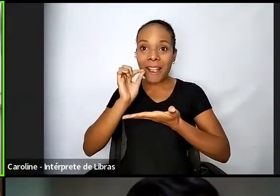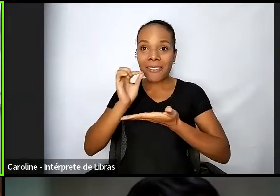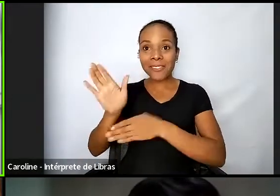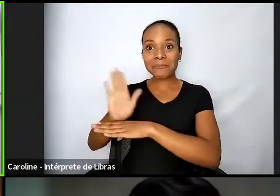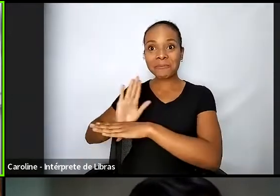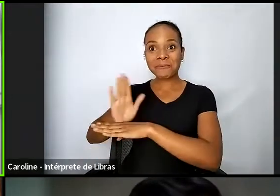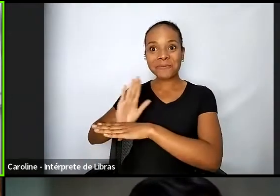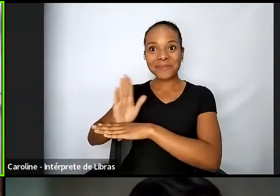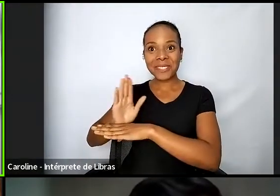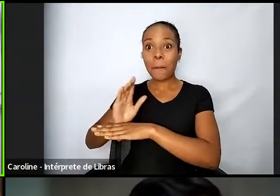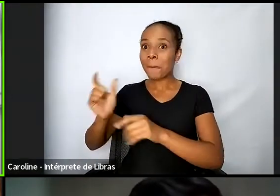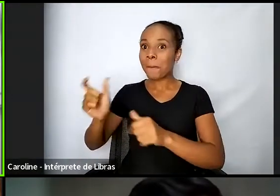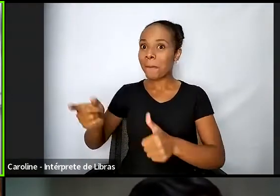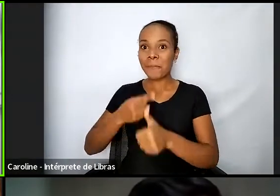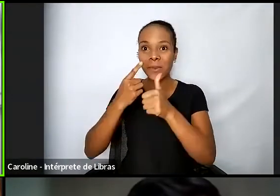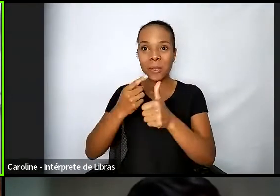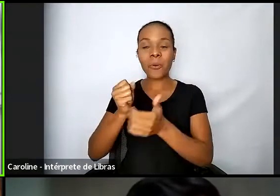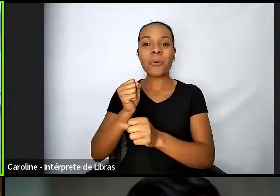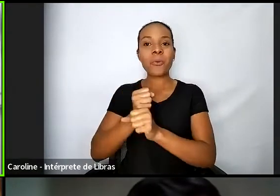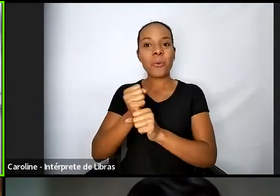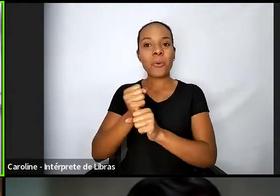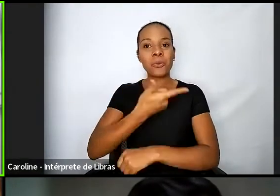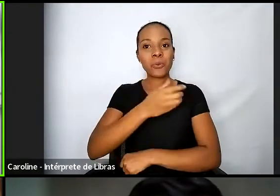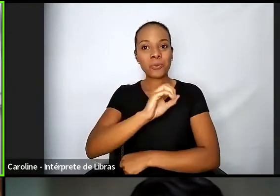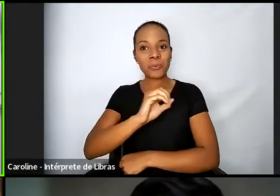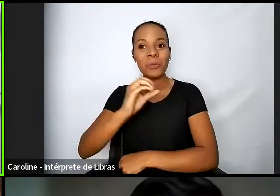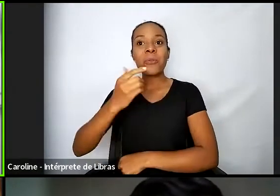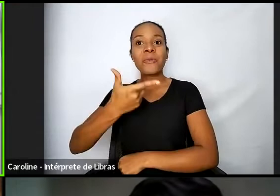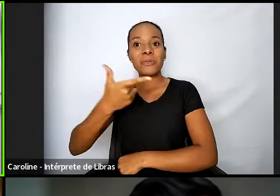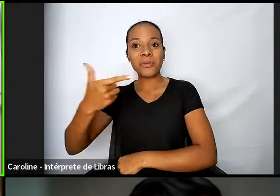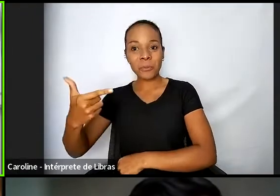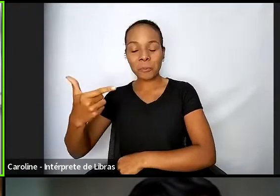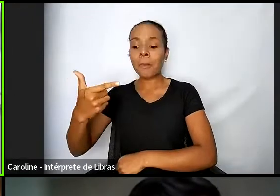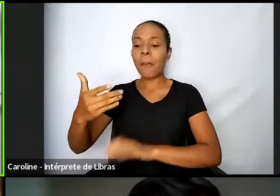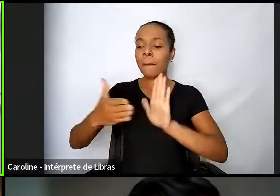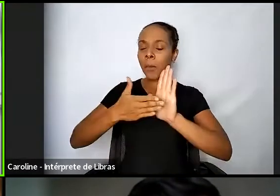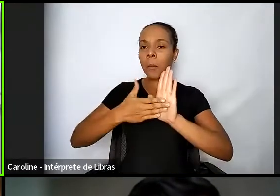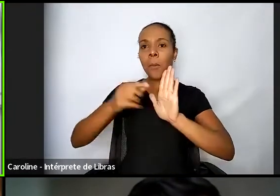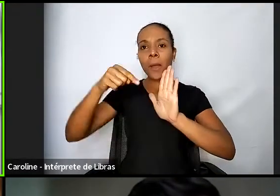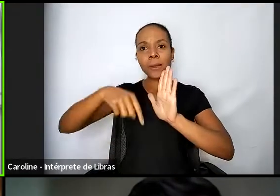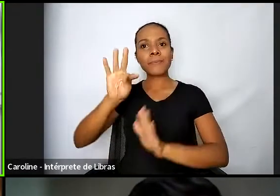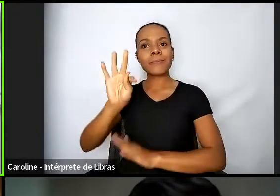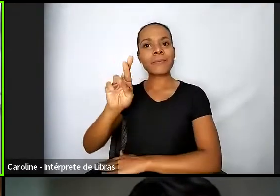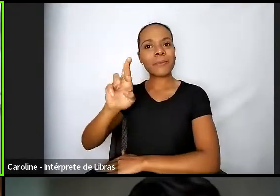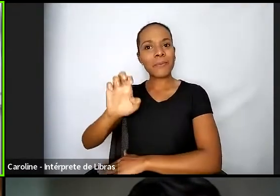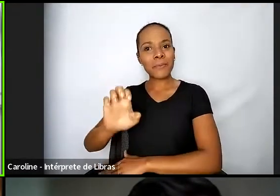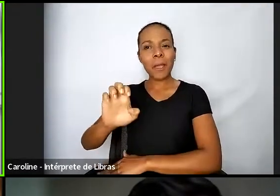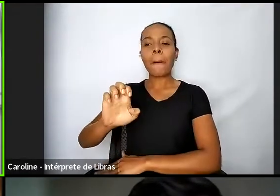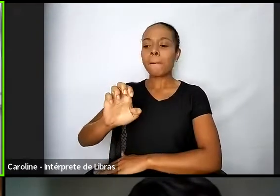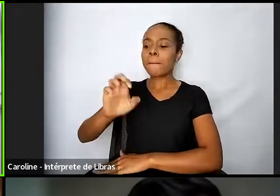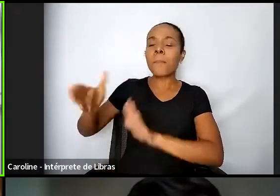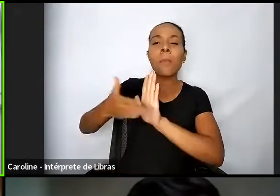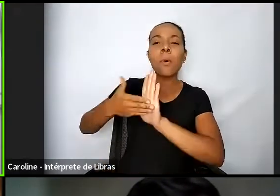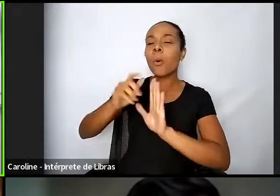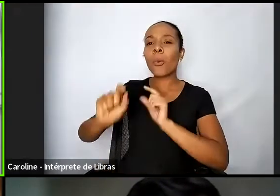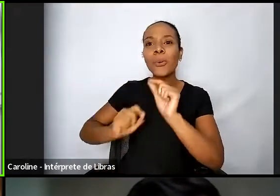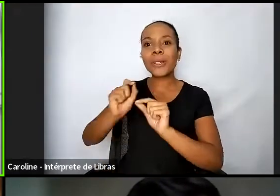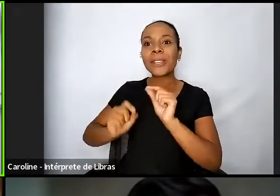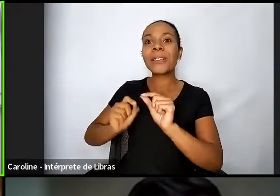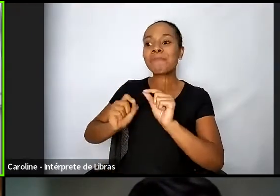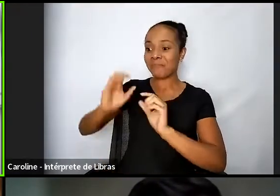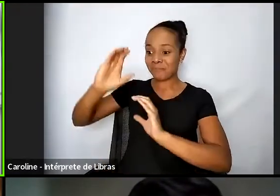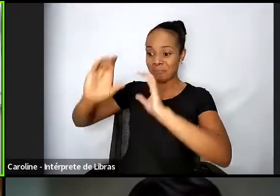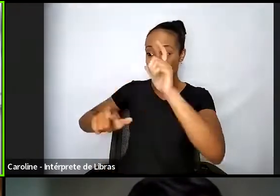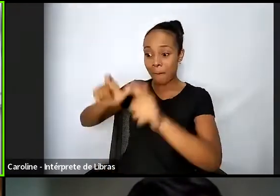um projeto do TRE que busca trazer temas relacionados à cidadania, tendo como pano de fundo um filme.